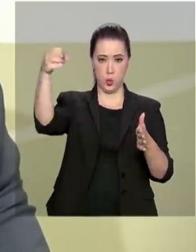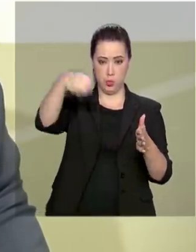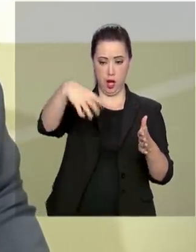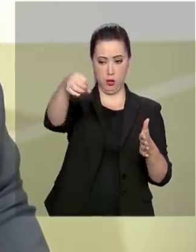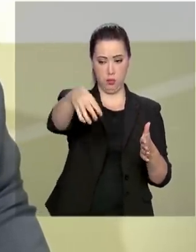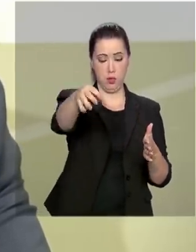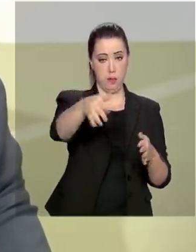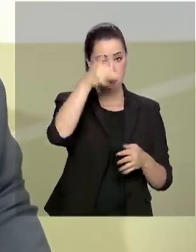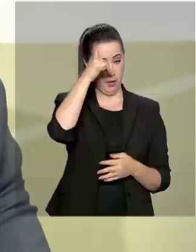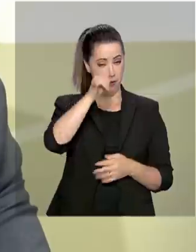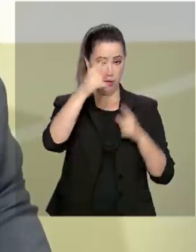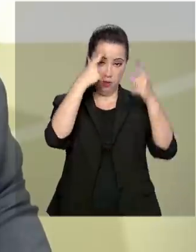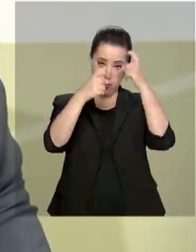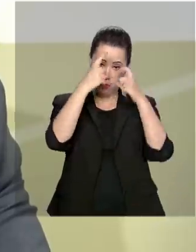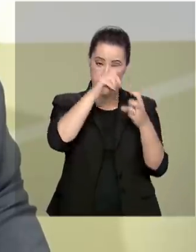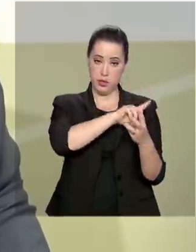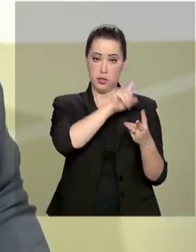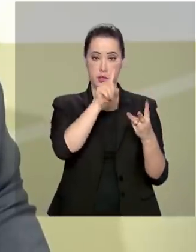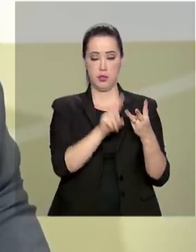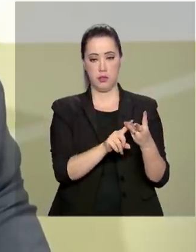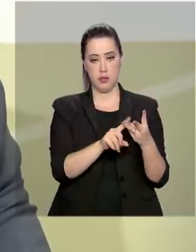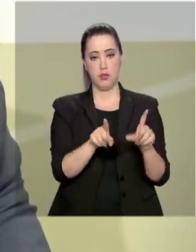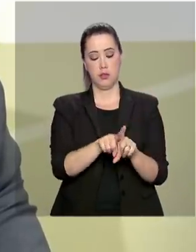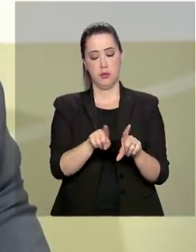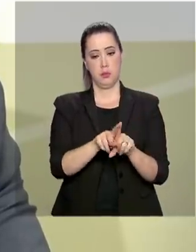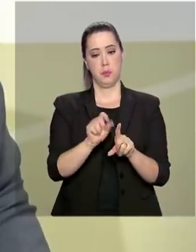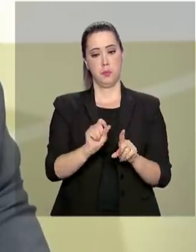à violência e, por outro lado,